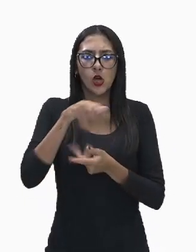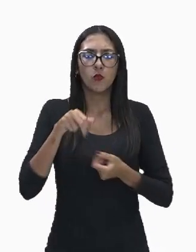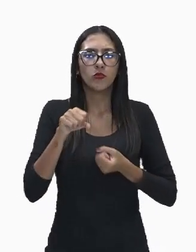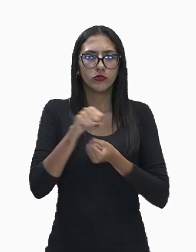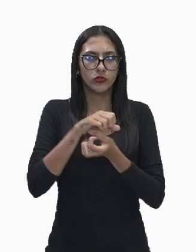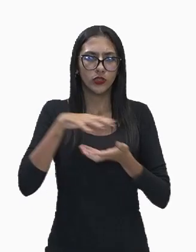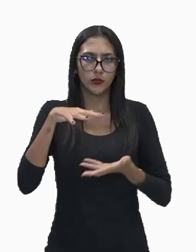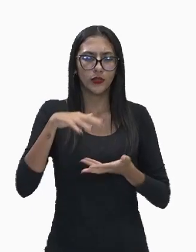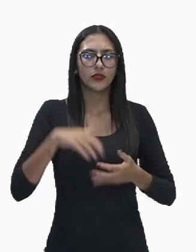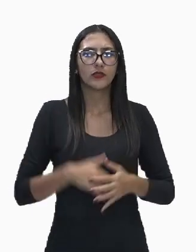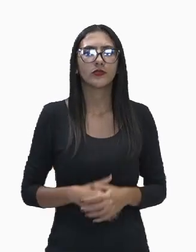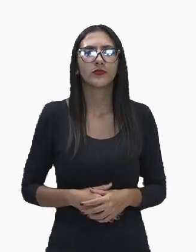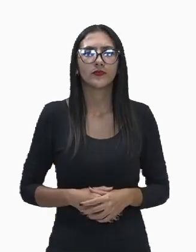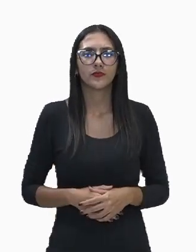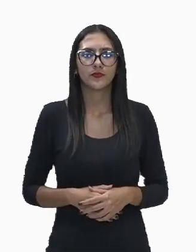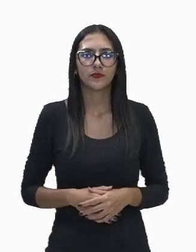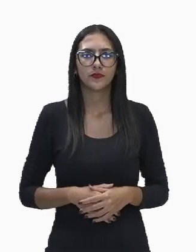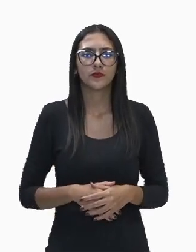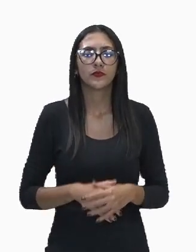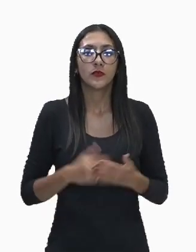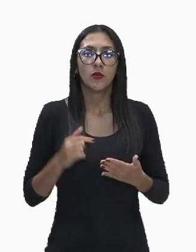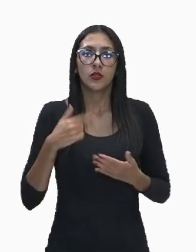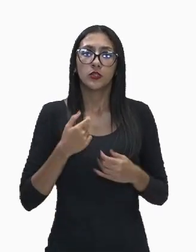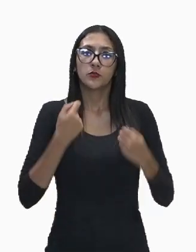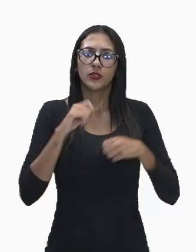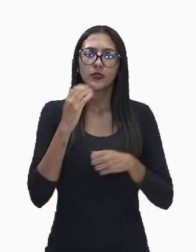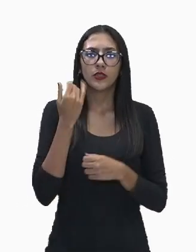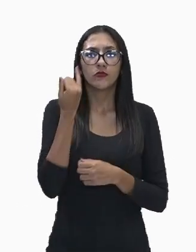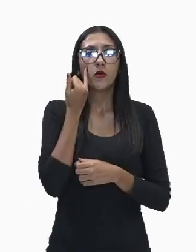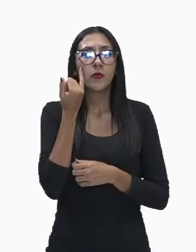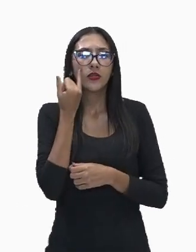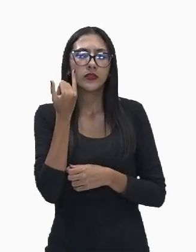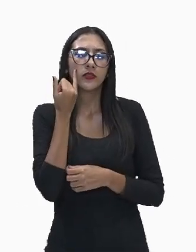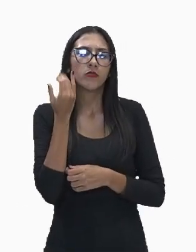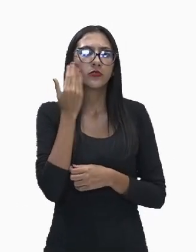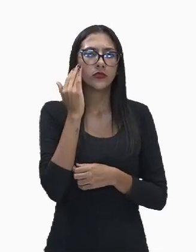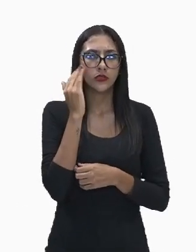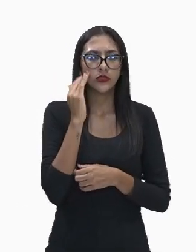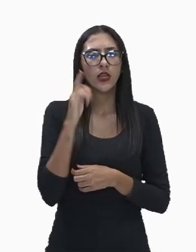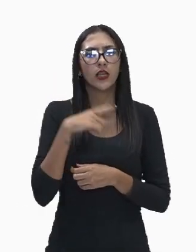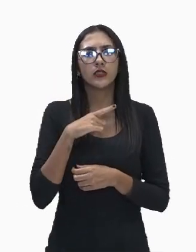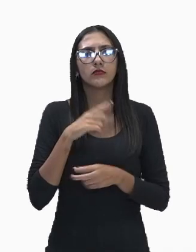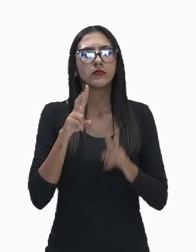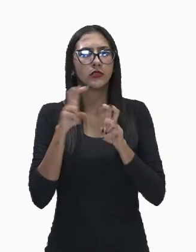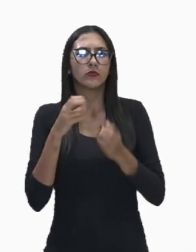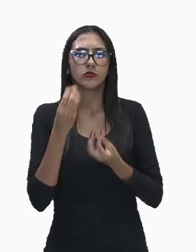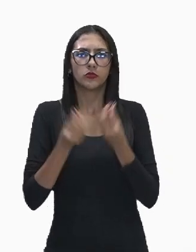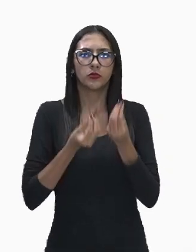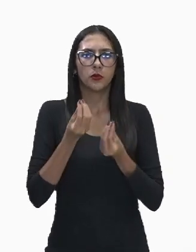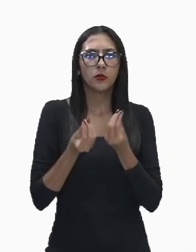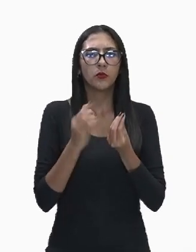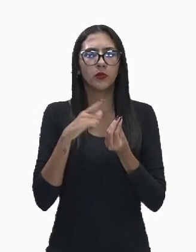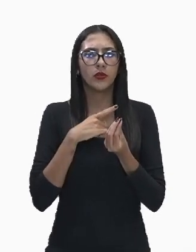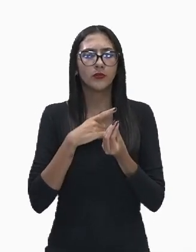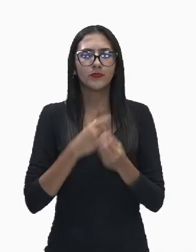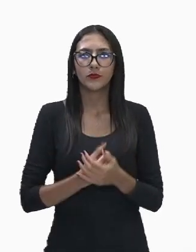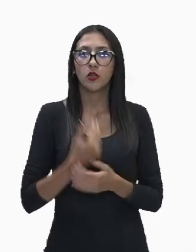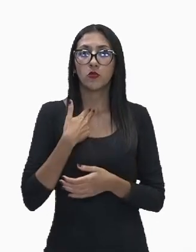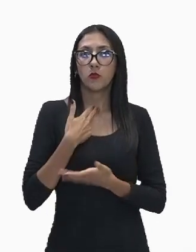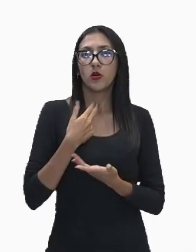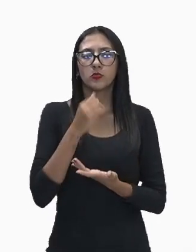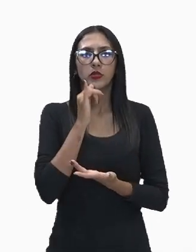verificar sempre quando fomos ver aí essas questões que se referem aos tratamentos modernos nós não podemos